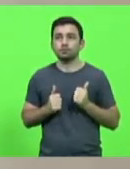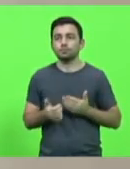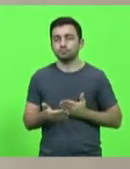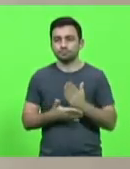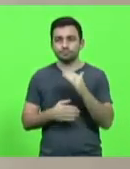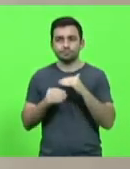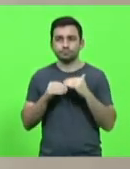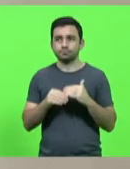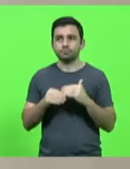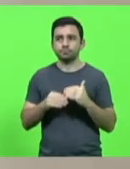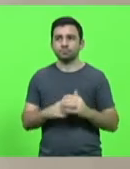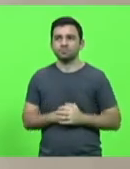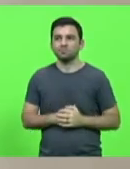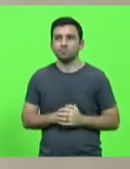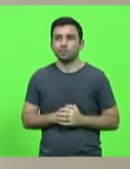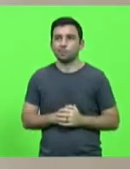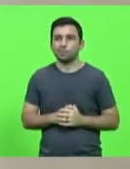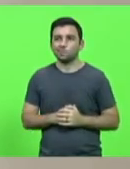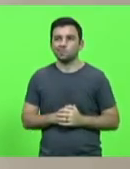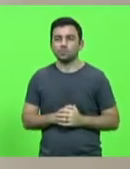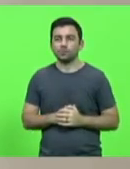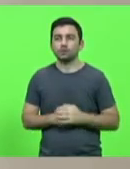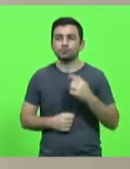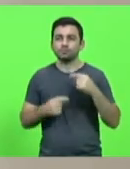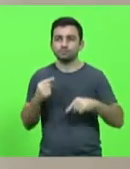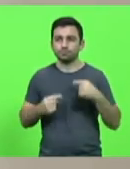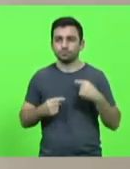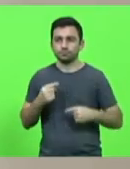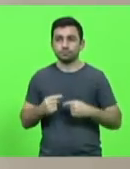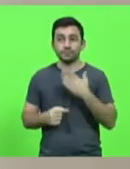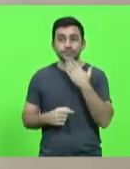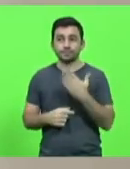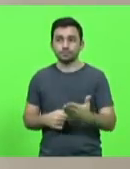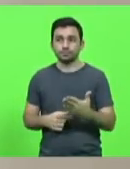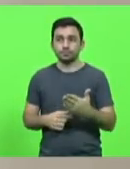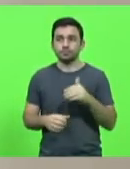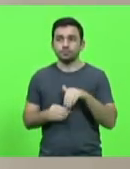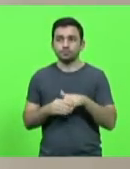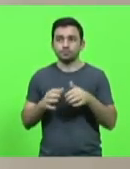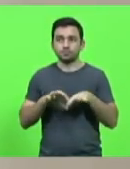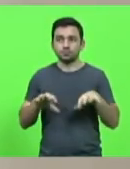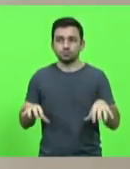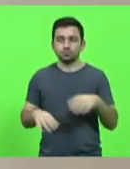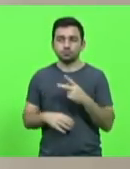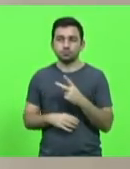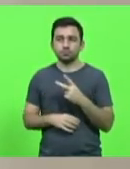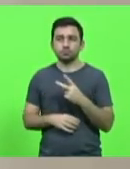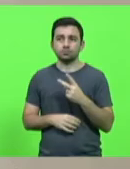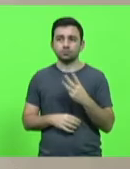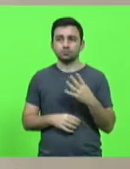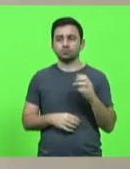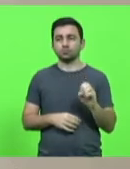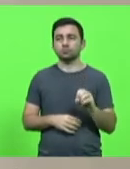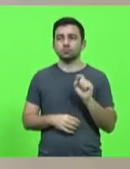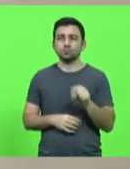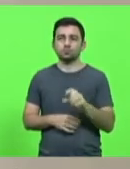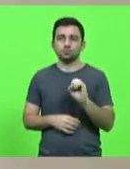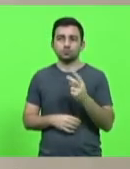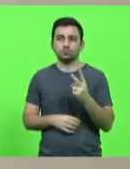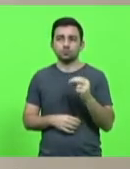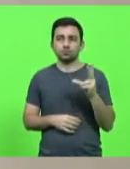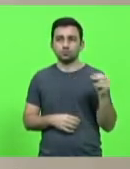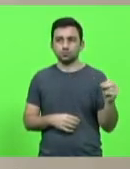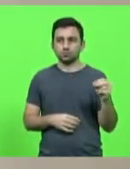Aprovado por unanimidade. Em discussão, requerimento de votação em separado ao PL 238.0 de 2020, os